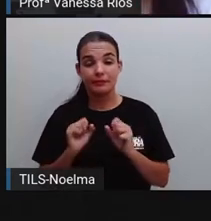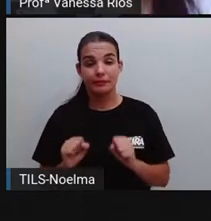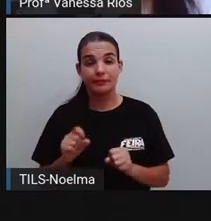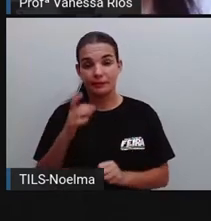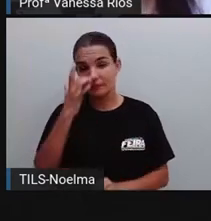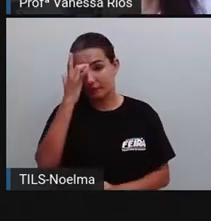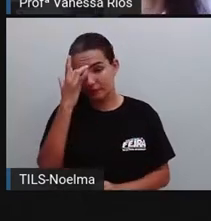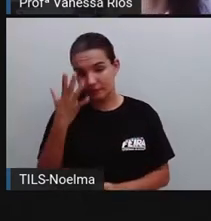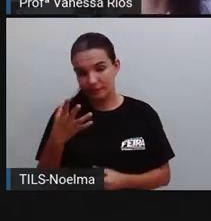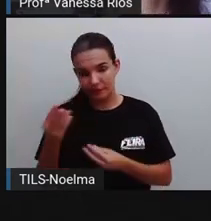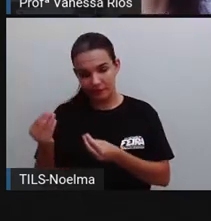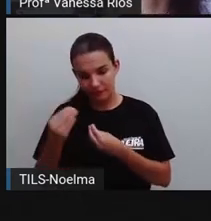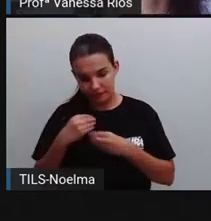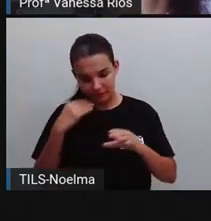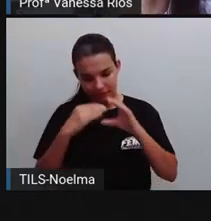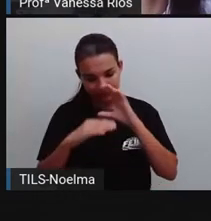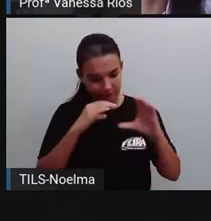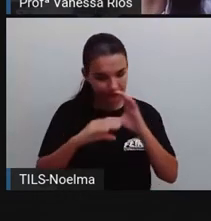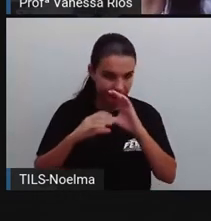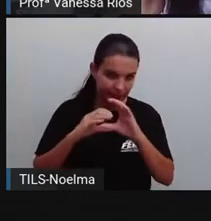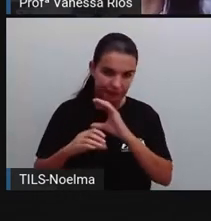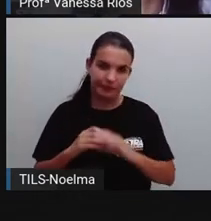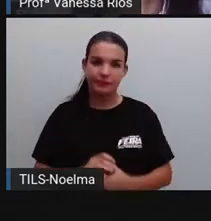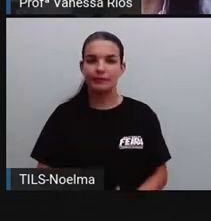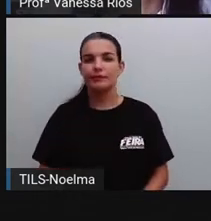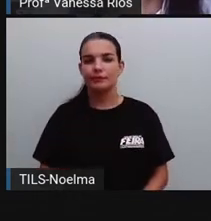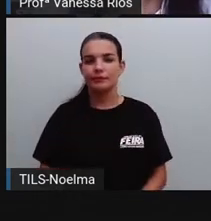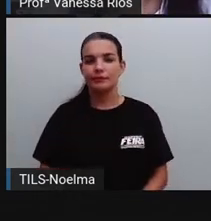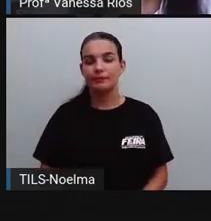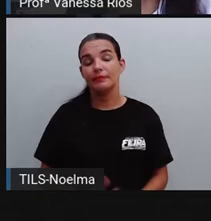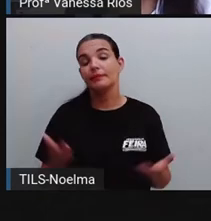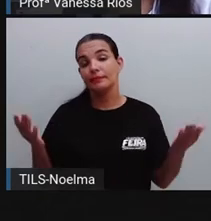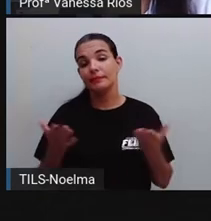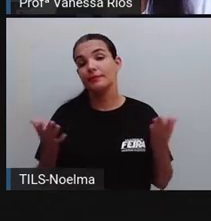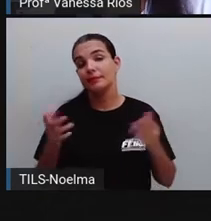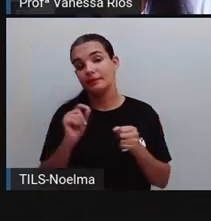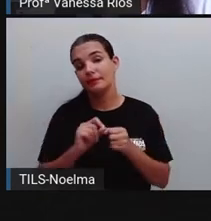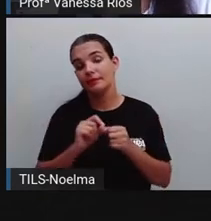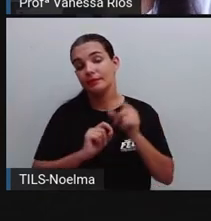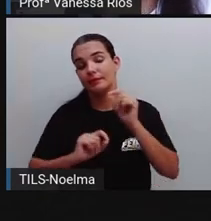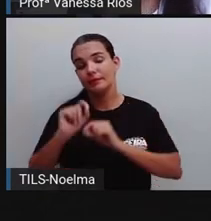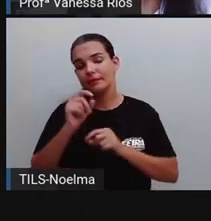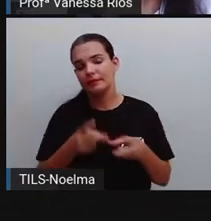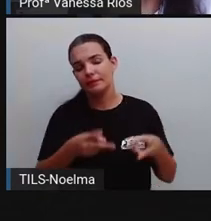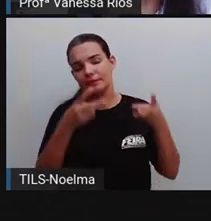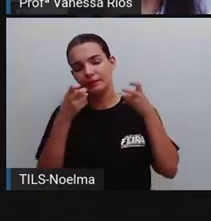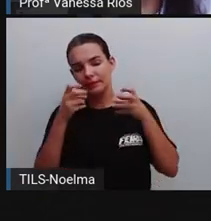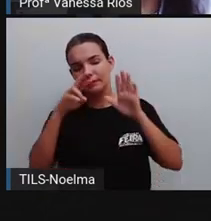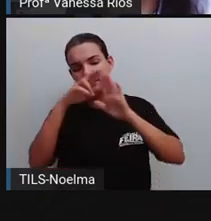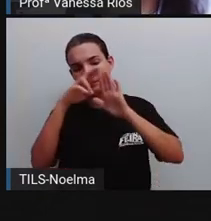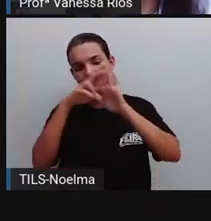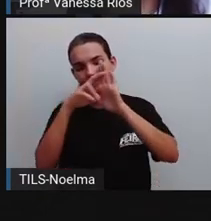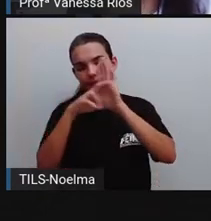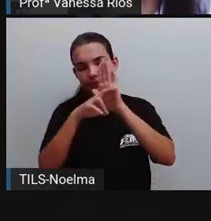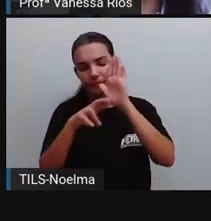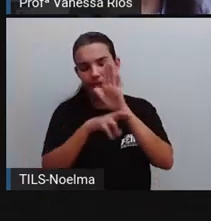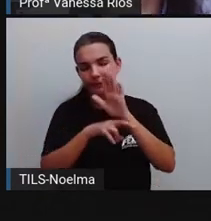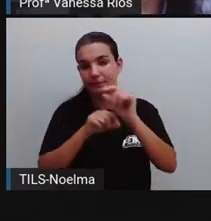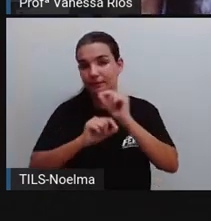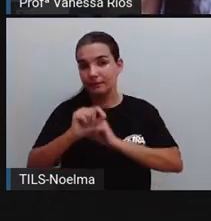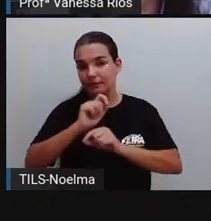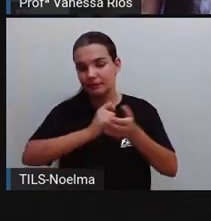servir para nos comunicarmos. E agora a gente vai observar algumas regras, né? De